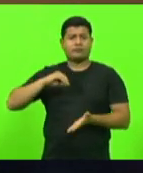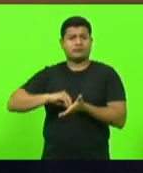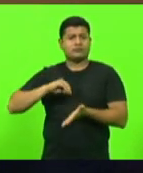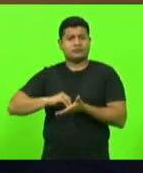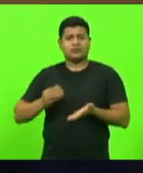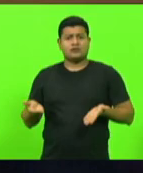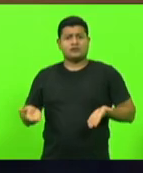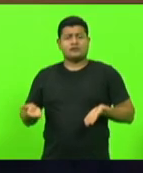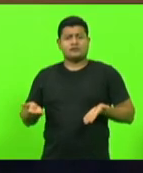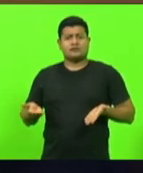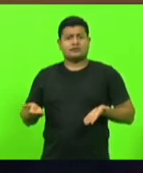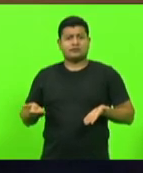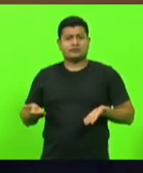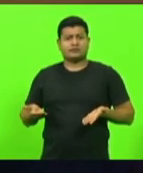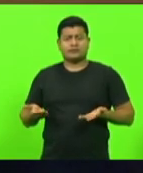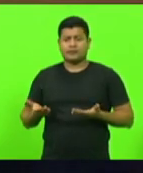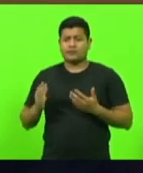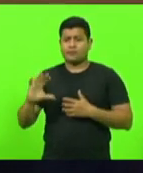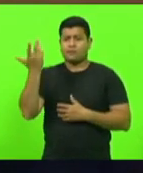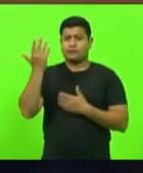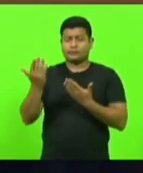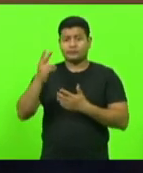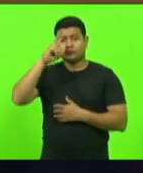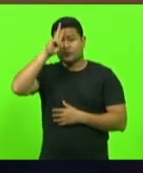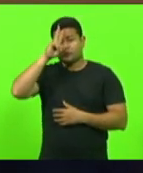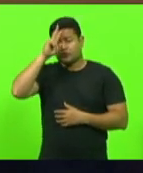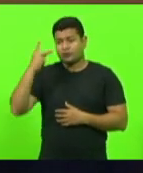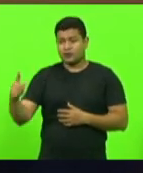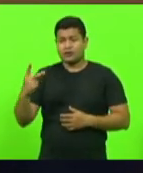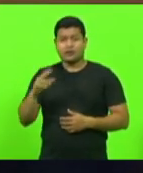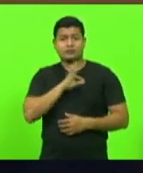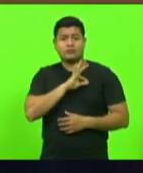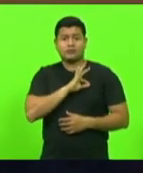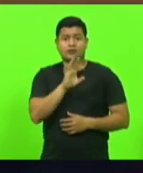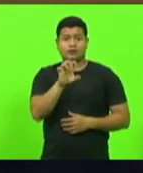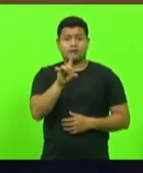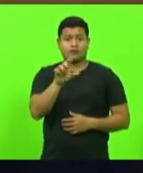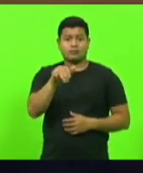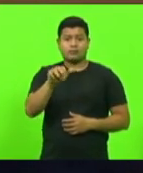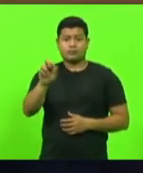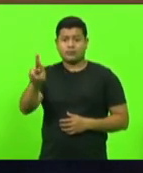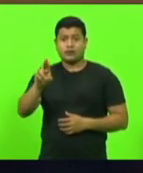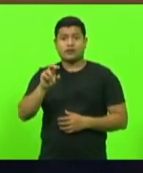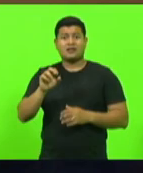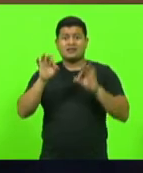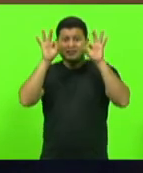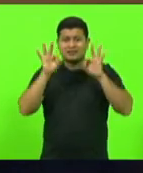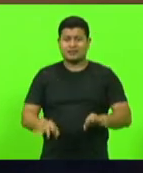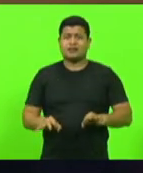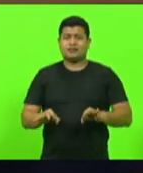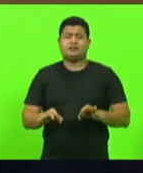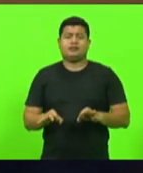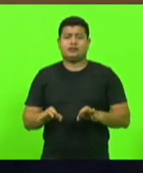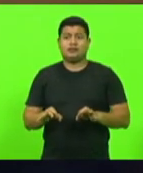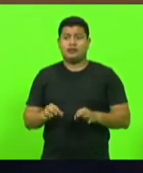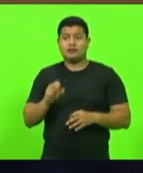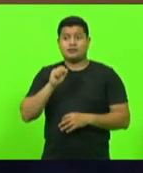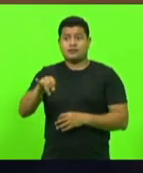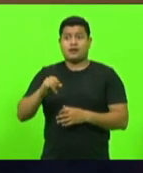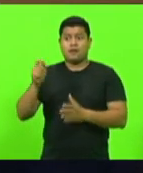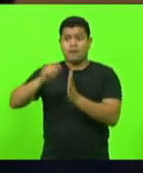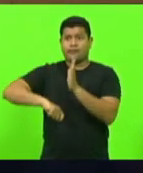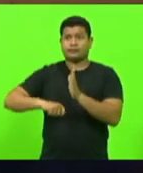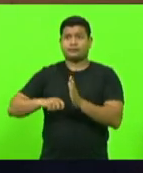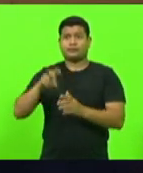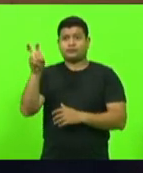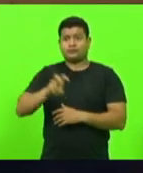Edmar com o que ele fez na cidade de Xancherê eu tenho certeza se a gente fizesse um abaixo-assinado em Xancherê quase a anonimidade que